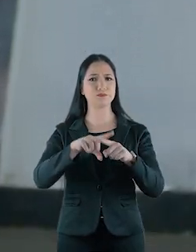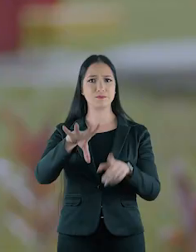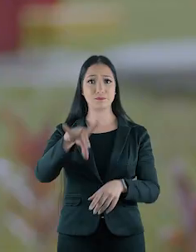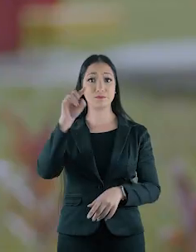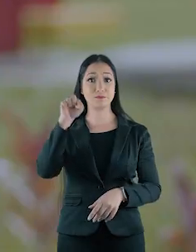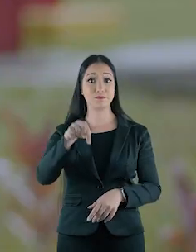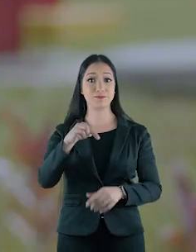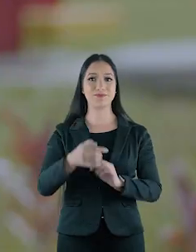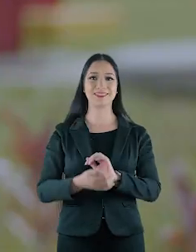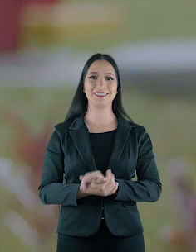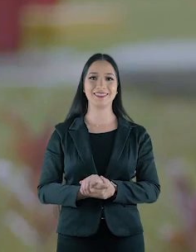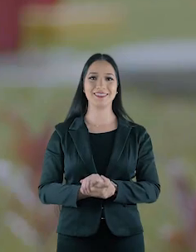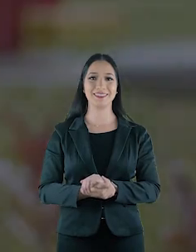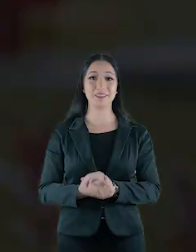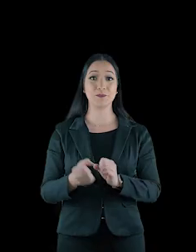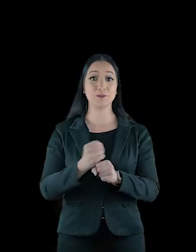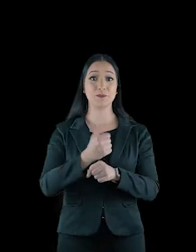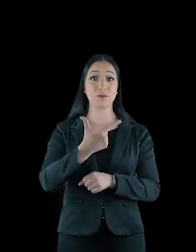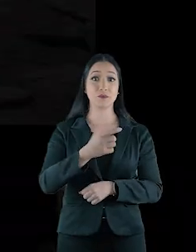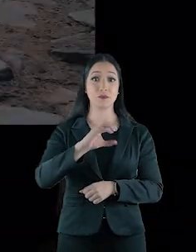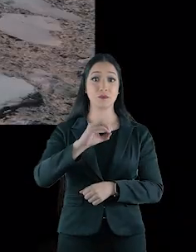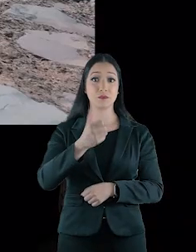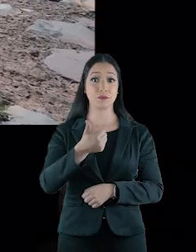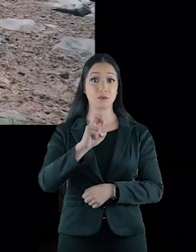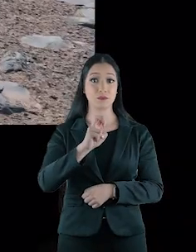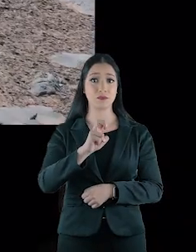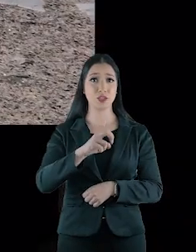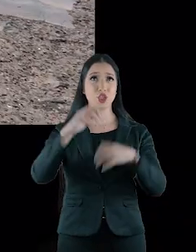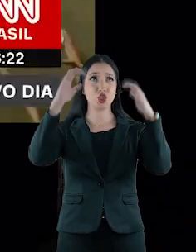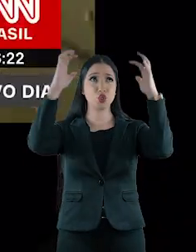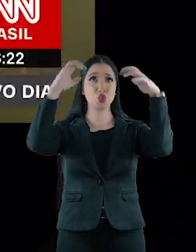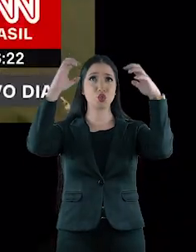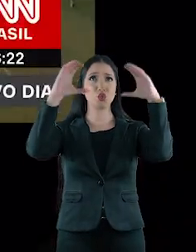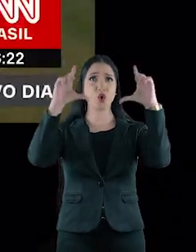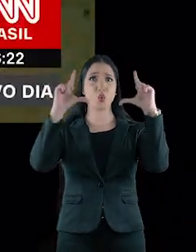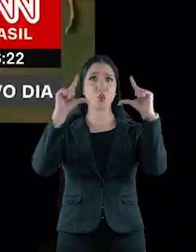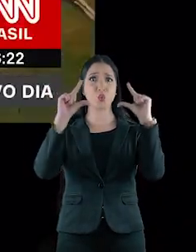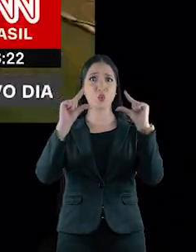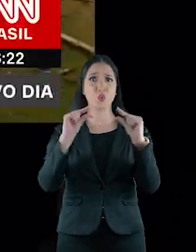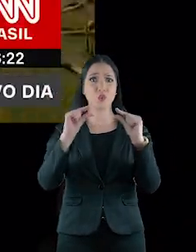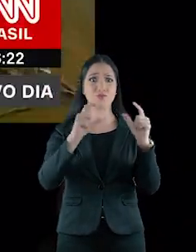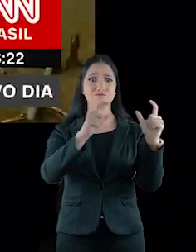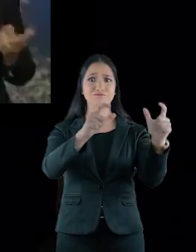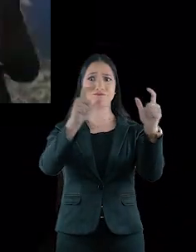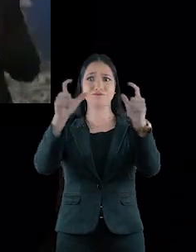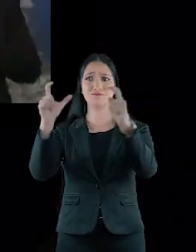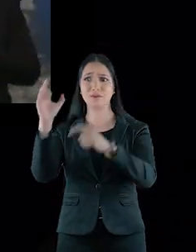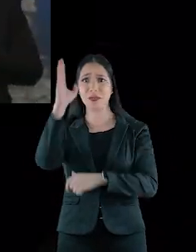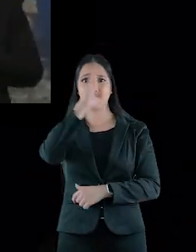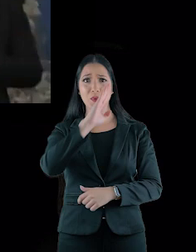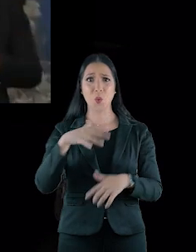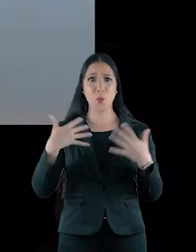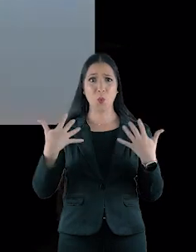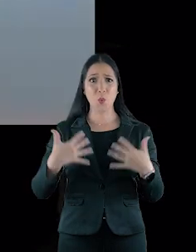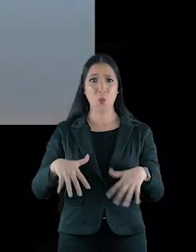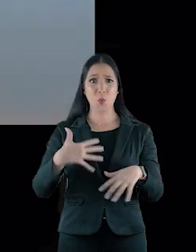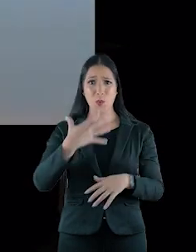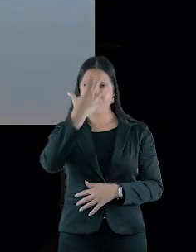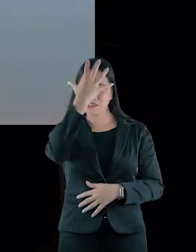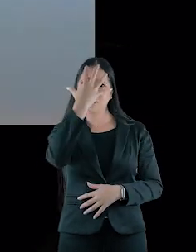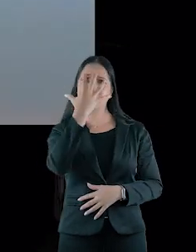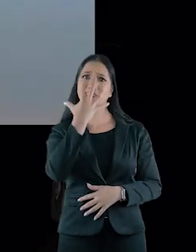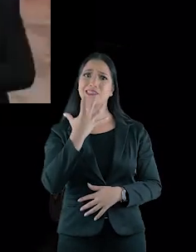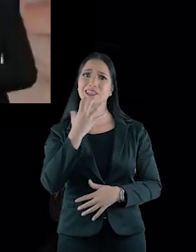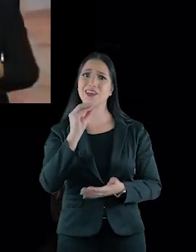-prima, foi fundamental para a tomada de decisão. Em 2015, a falta de chuvas levou várias regiões do país a uma